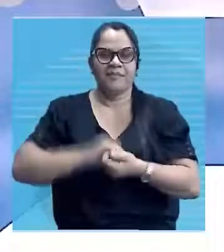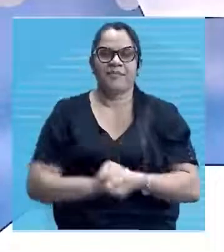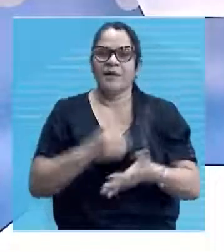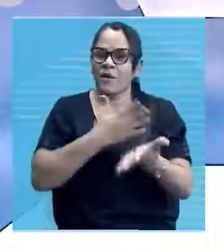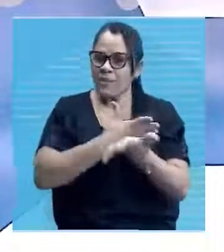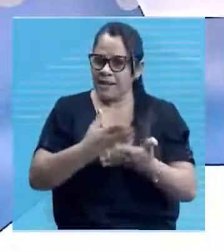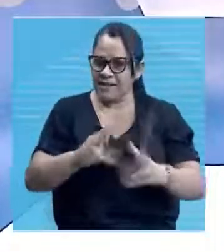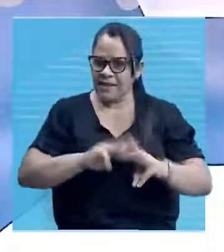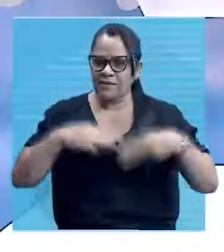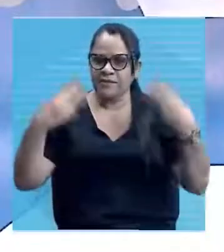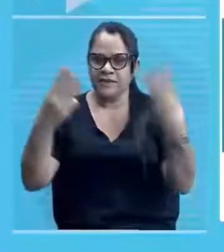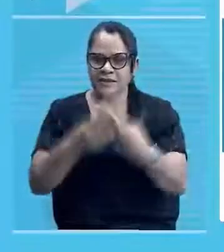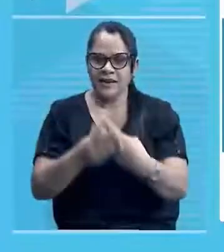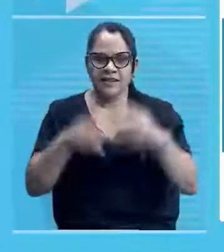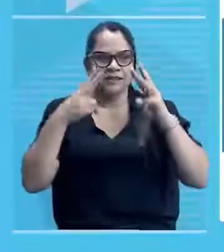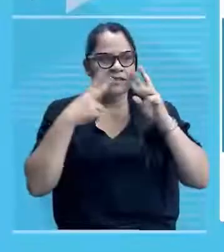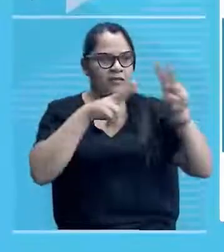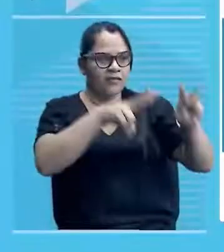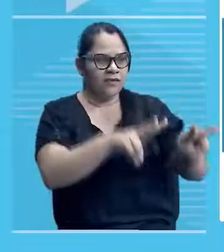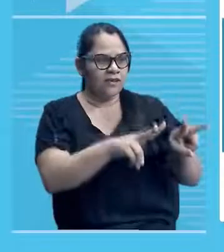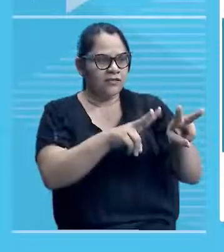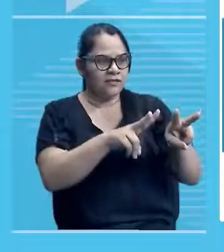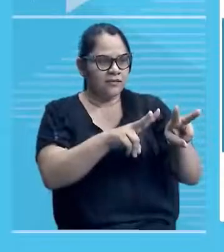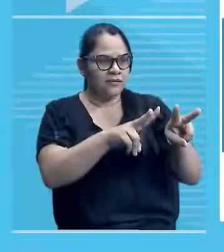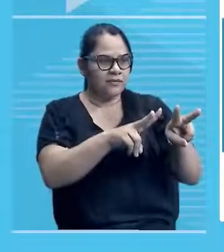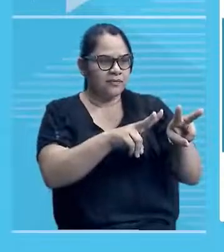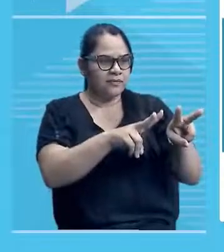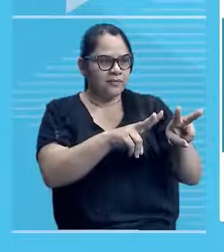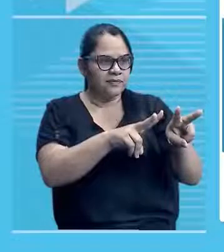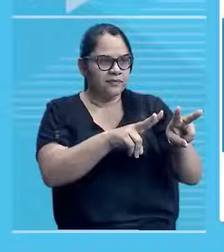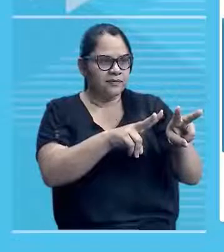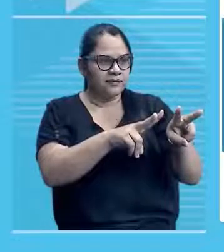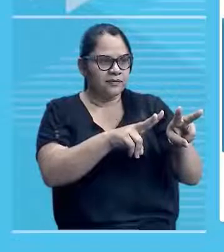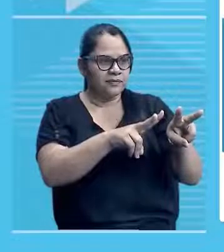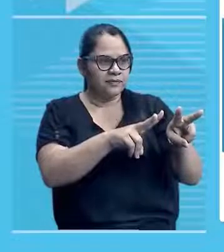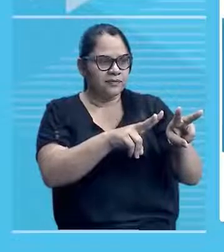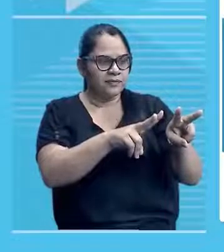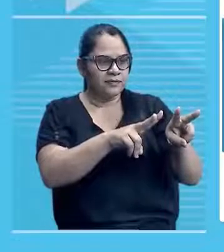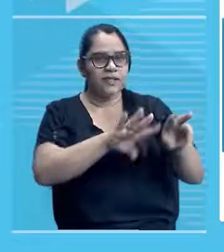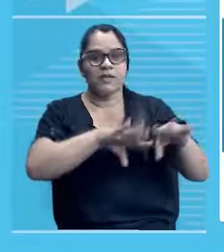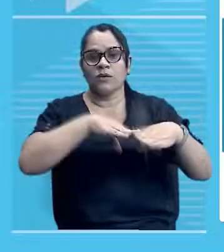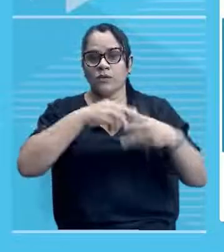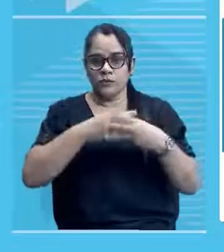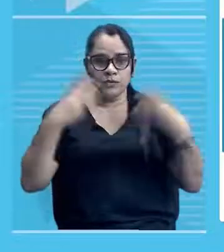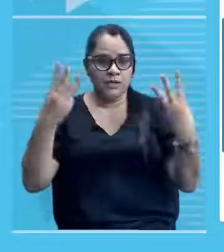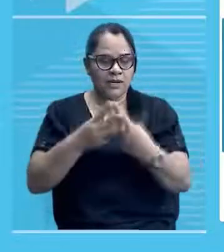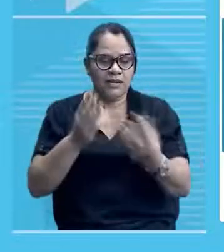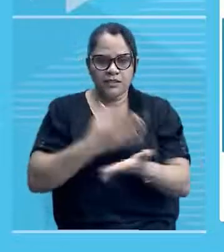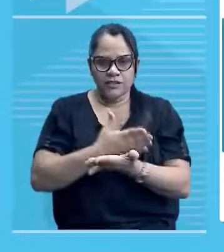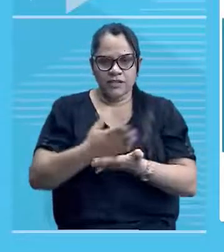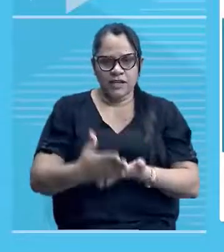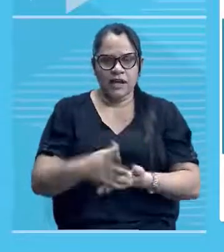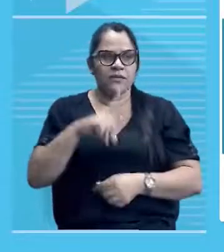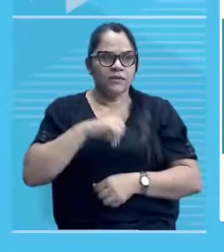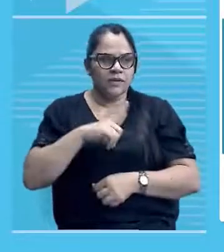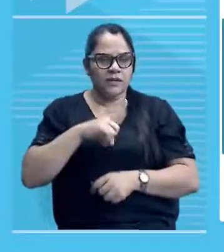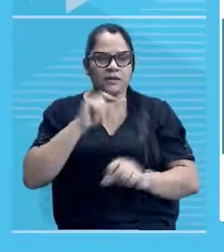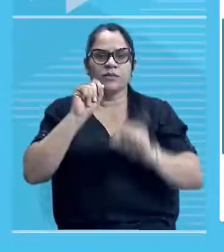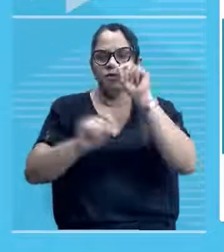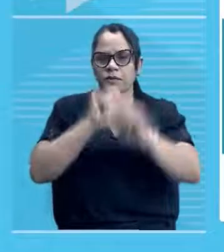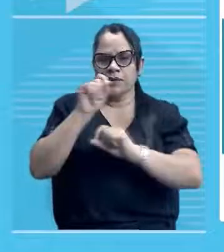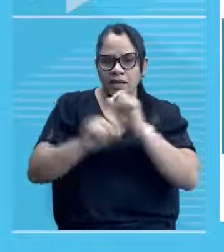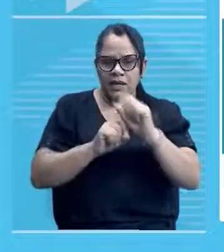slide? Olha só, gente, como vocês podem verificar, né? No nosso slide inicial, nós temos aqui breves